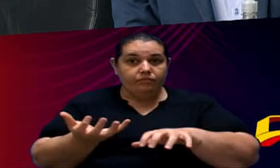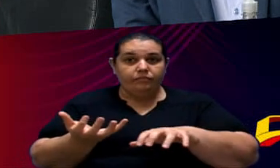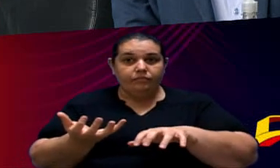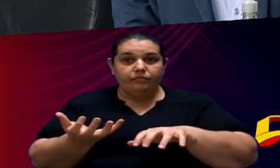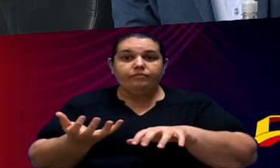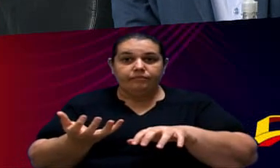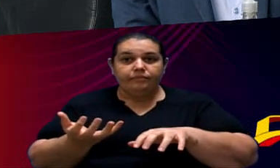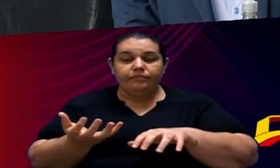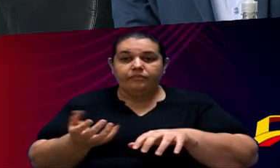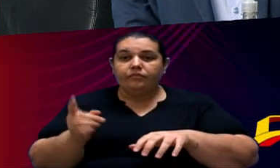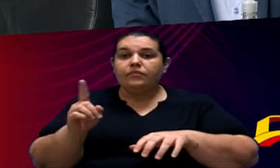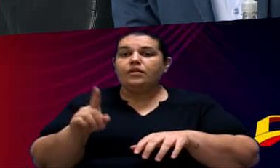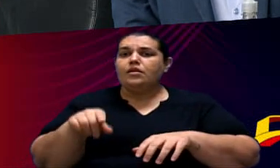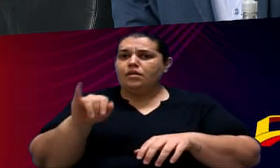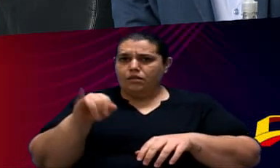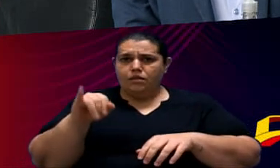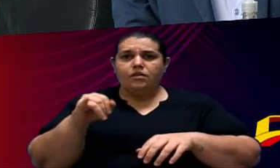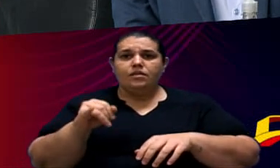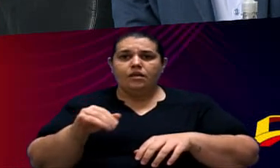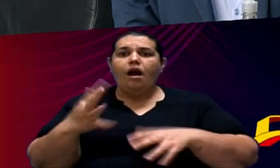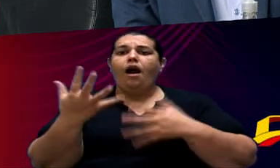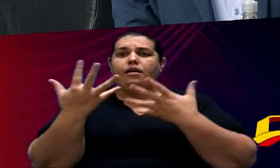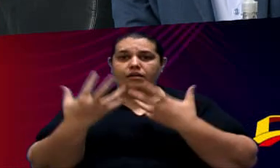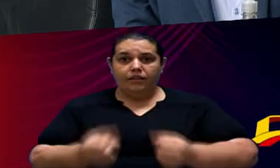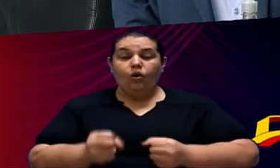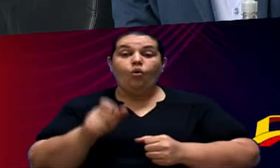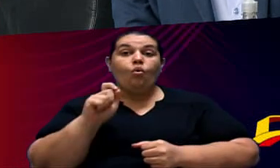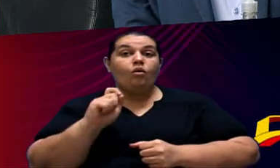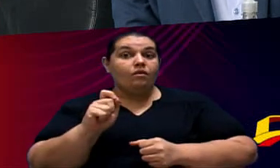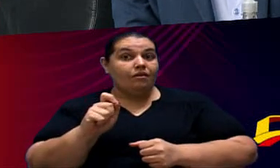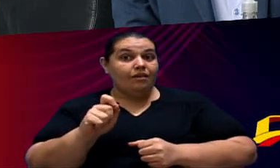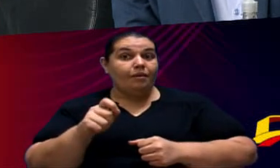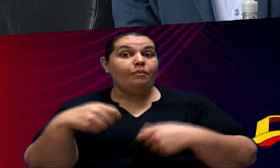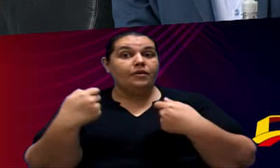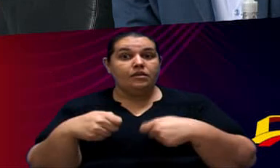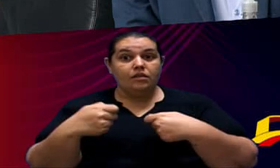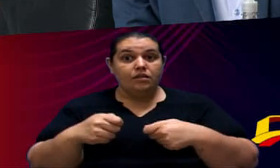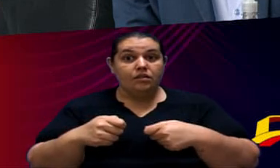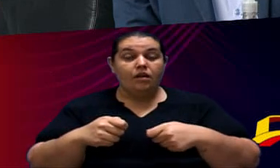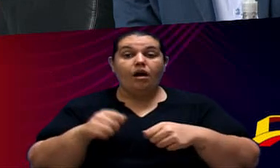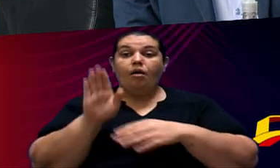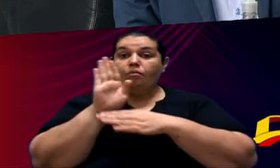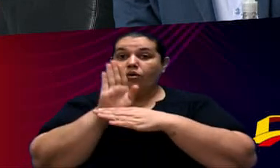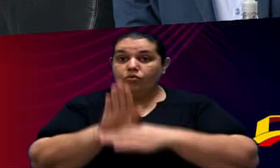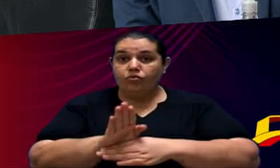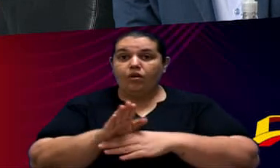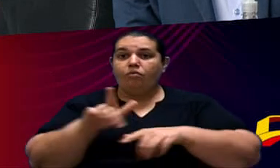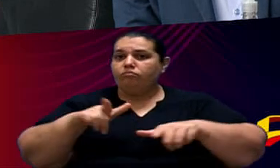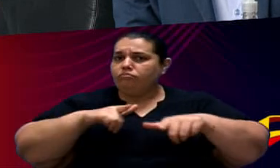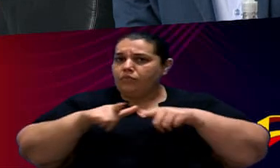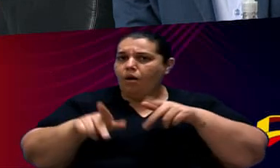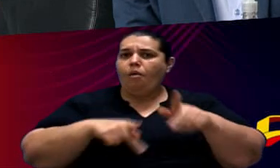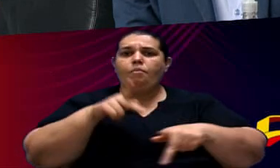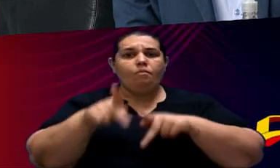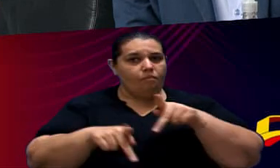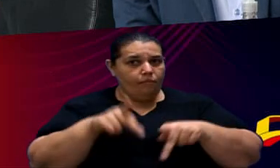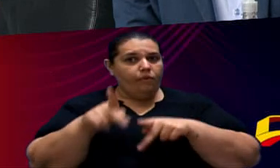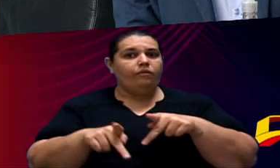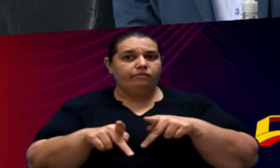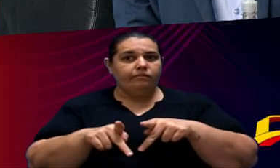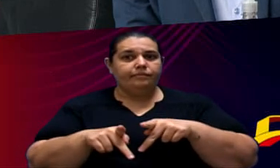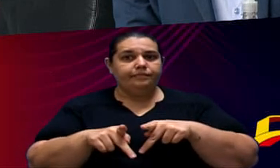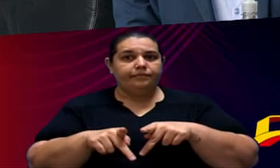Aprovaremos Sim Aquilo Que For Necessário Para Trazer Emprego De volta Para O nosso Povo